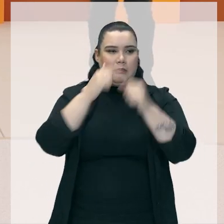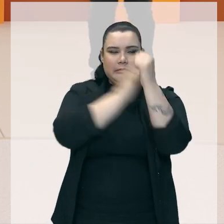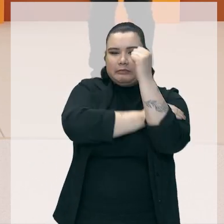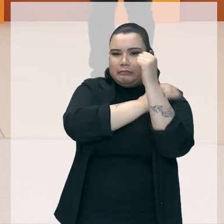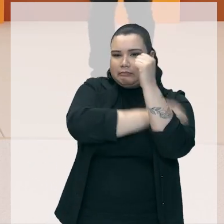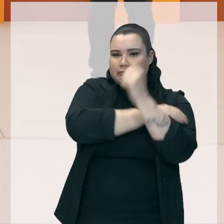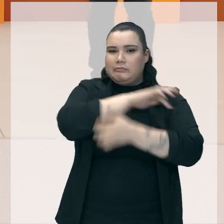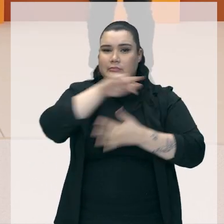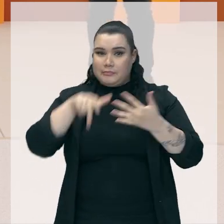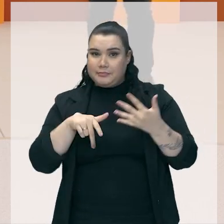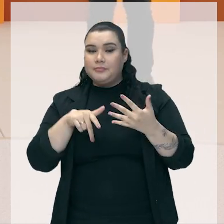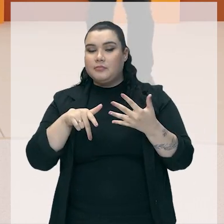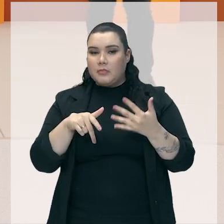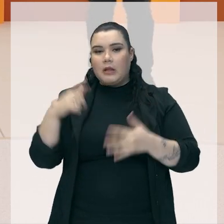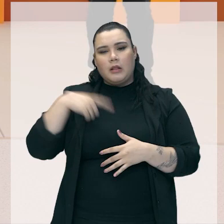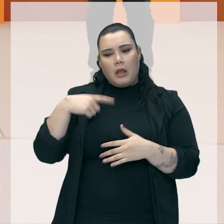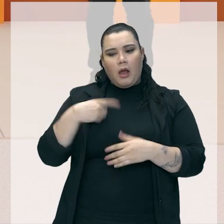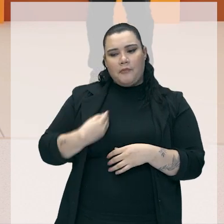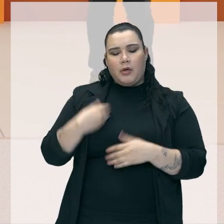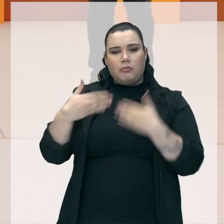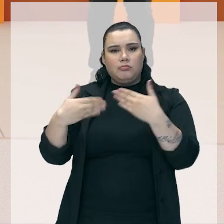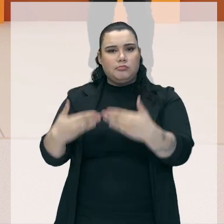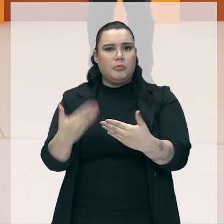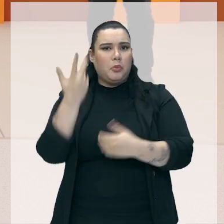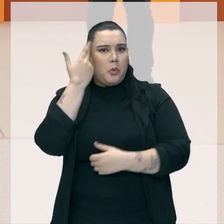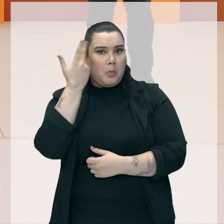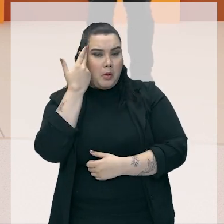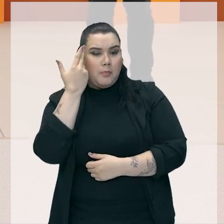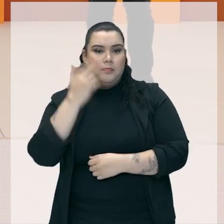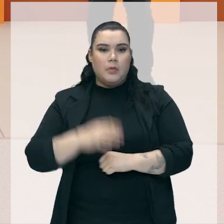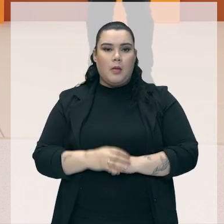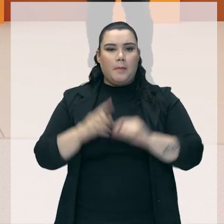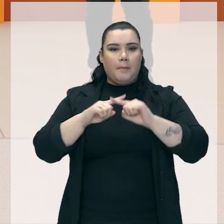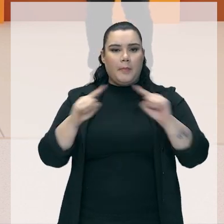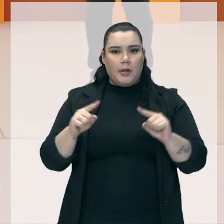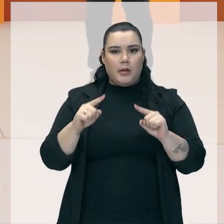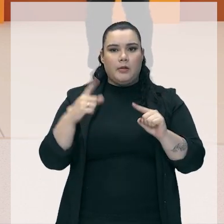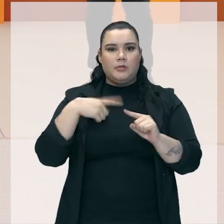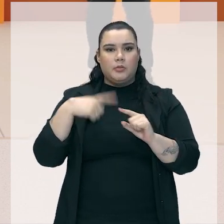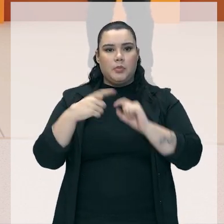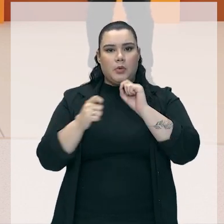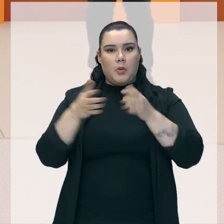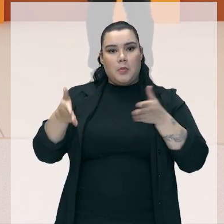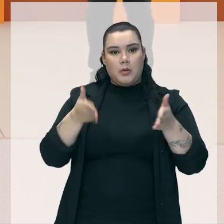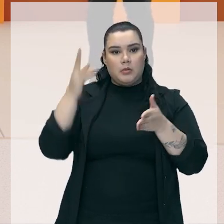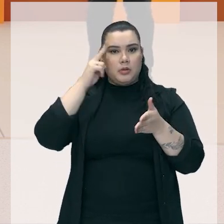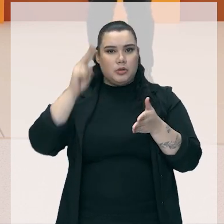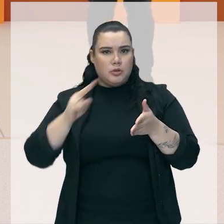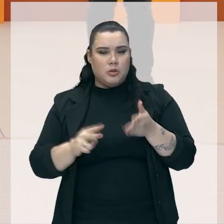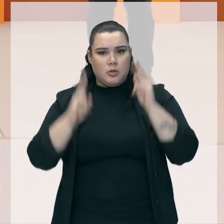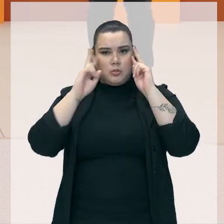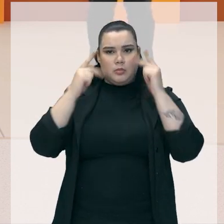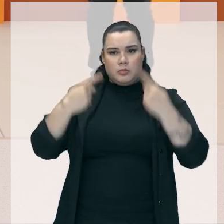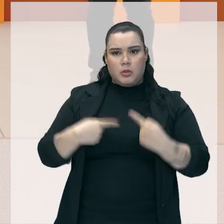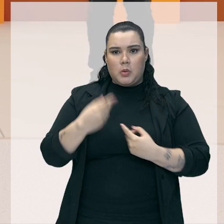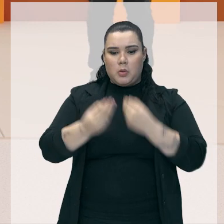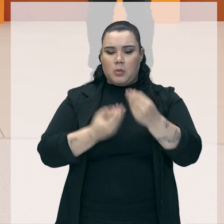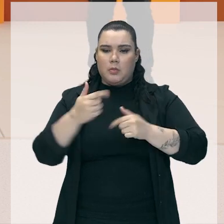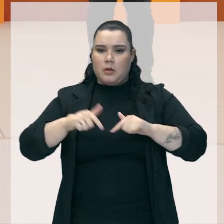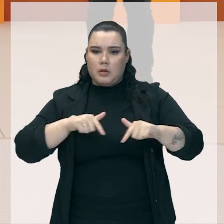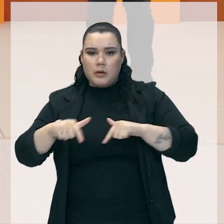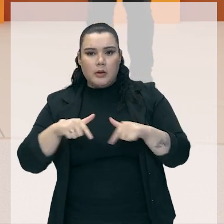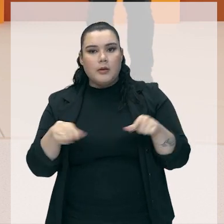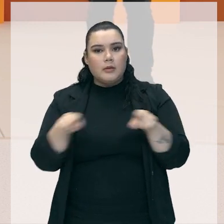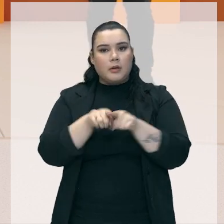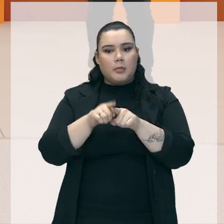enfim. Tem toda uma rotina ao longo do tempo. Com o passar do tempo da história da humanidade, as formas de trabalho também foram